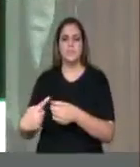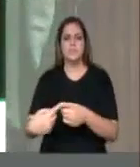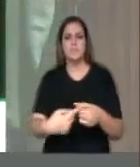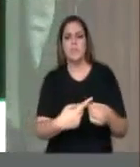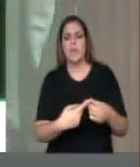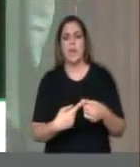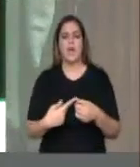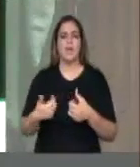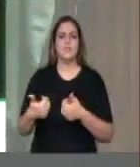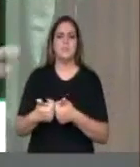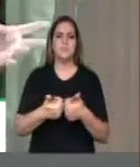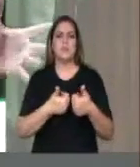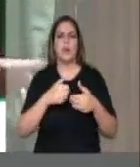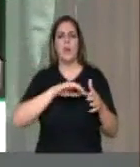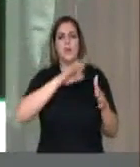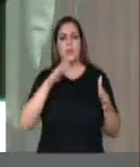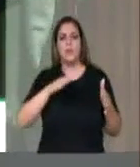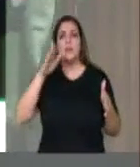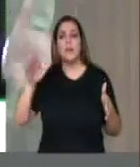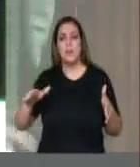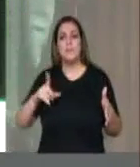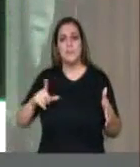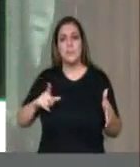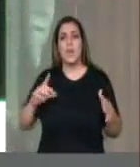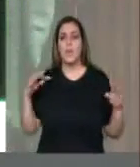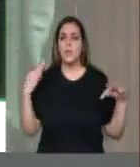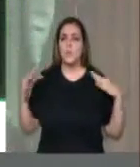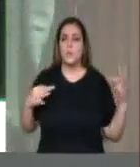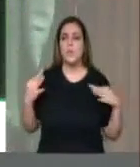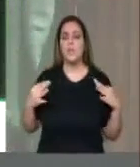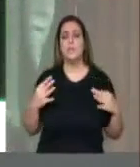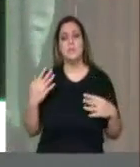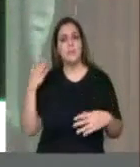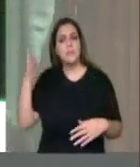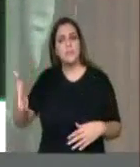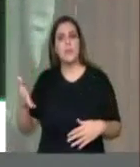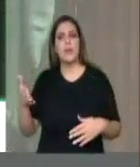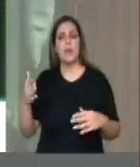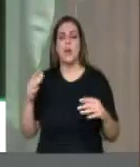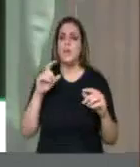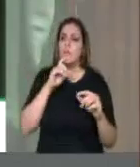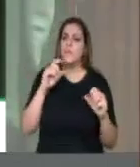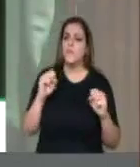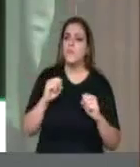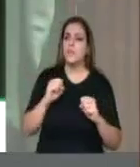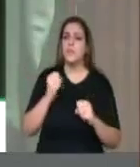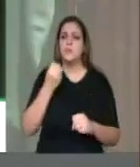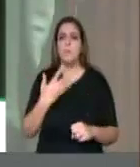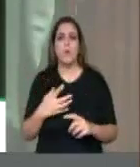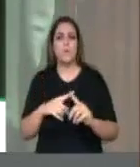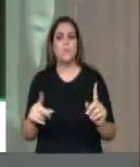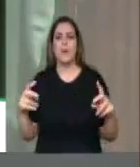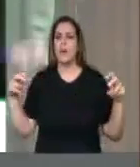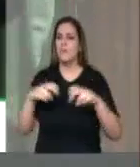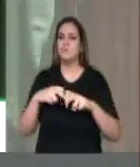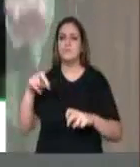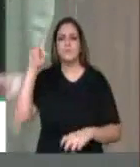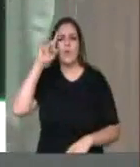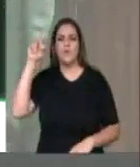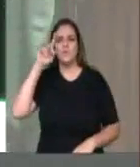Caparaó, muitos turistas que sobem a montanha em função do nosso inverno e corre o risco, é acidente todos os dias,